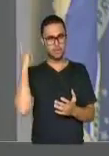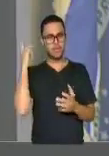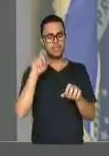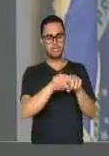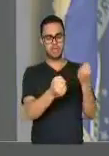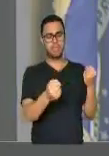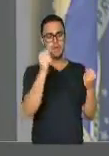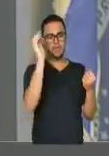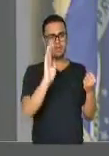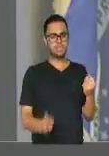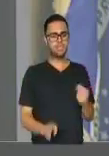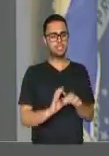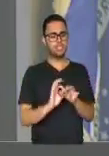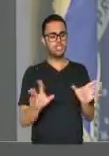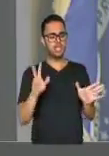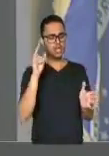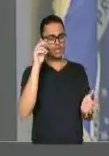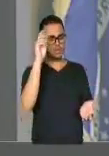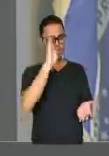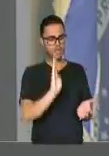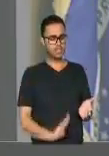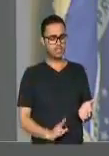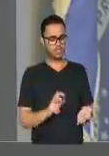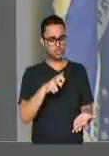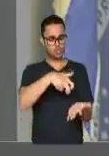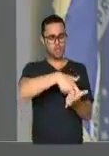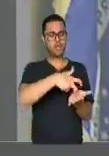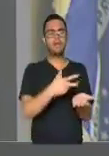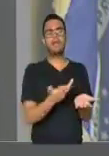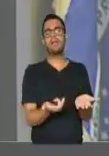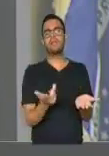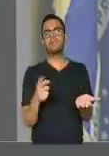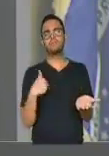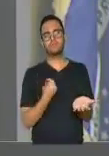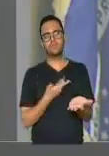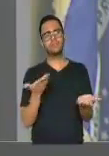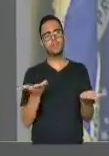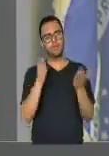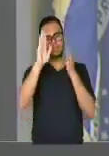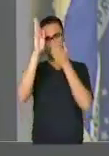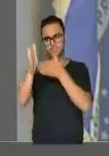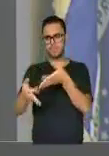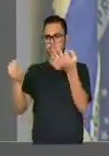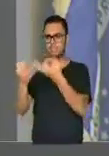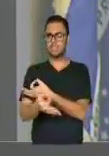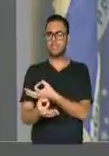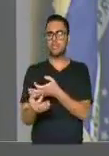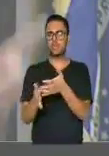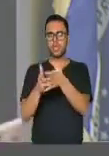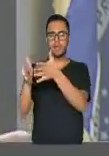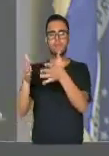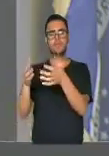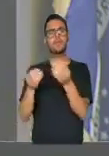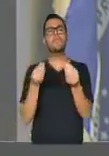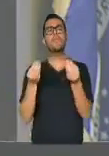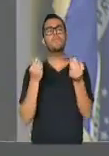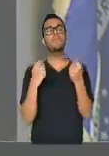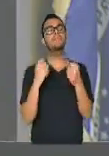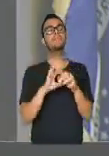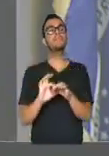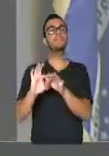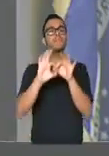Brasil, que deixaram o Brasil de joelho, mas que graças a Deus agora nós estamos no rumo certo e o rumo certo é nos unir